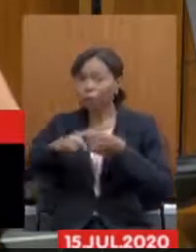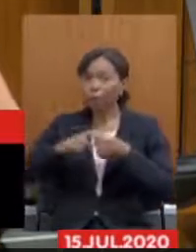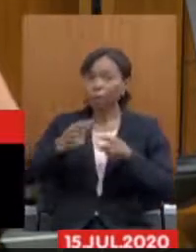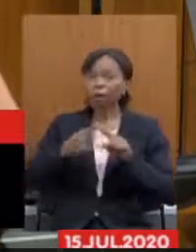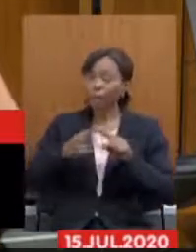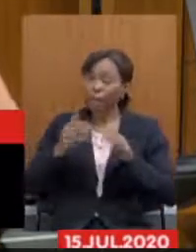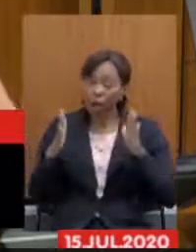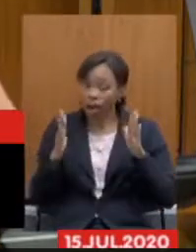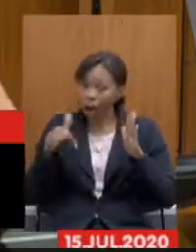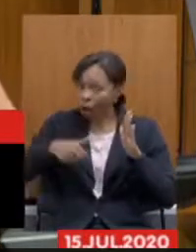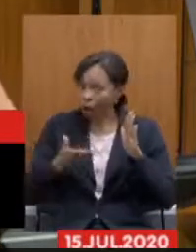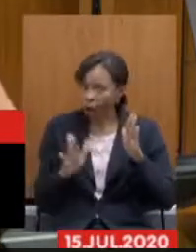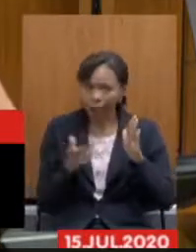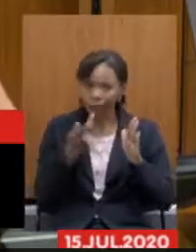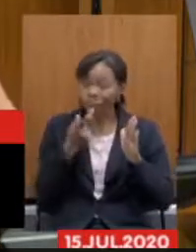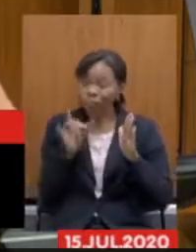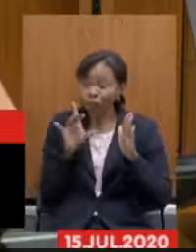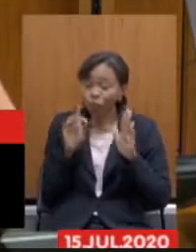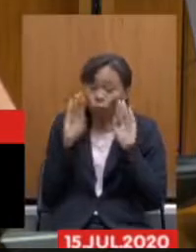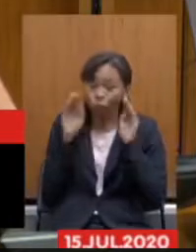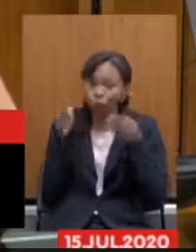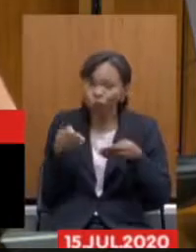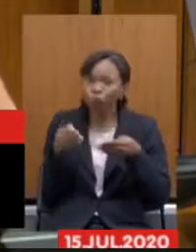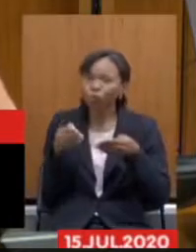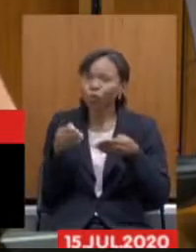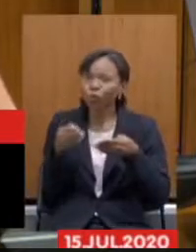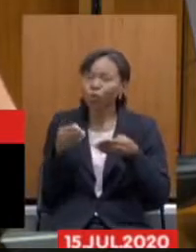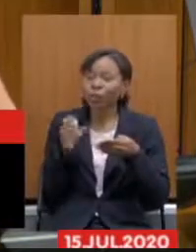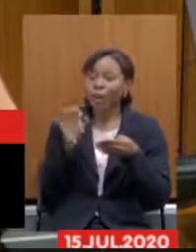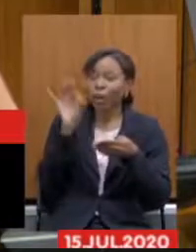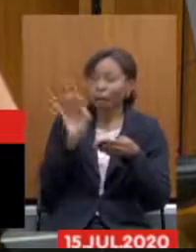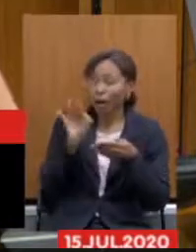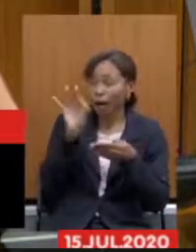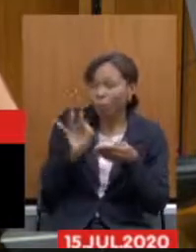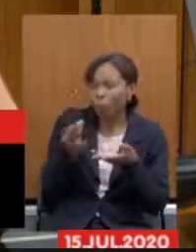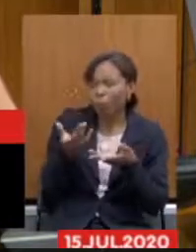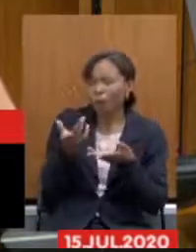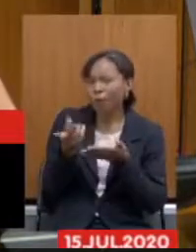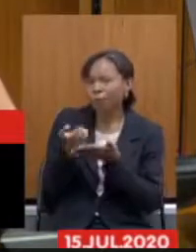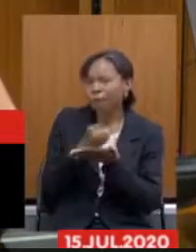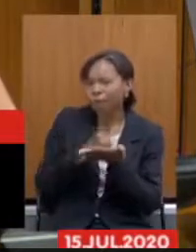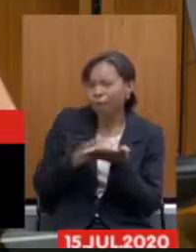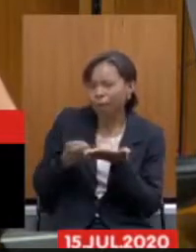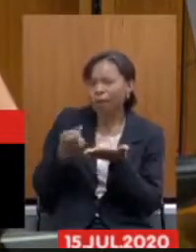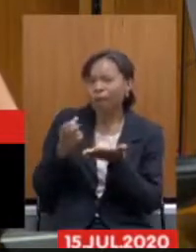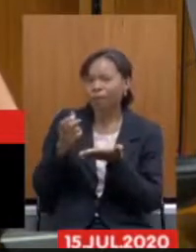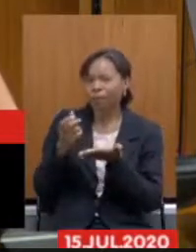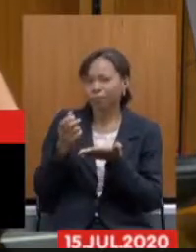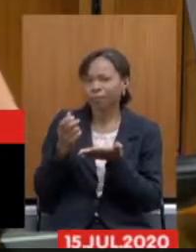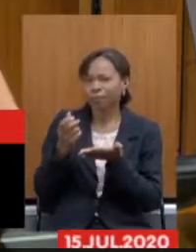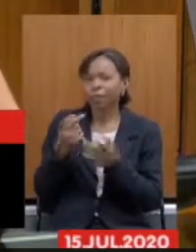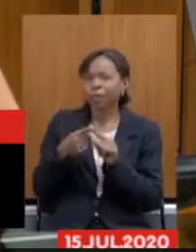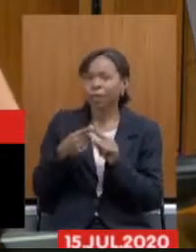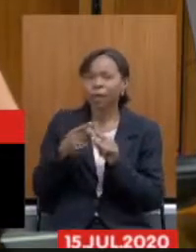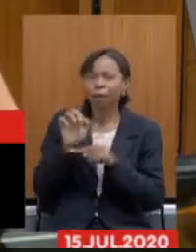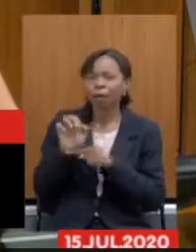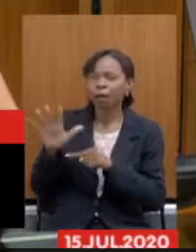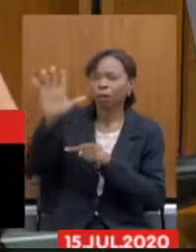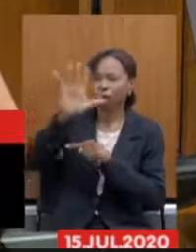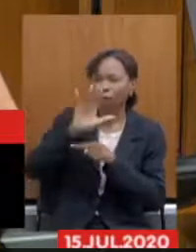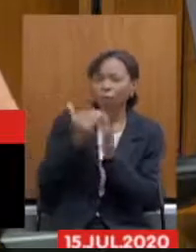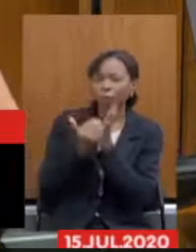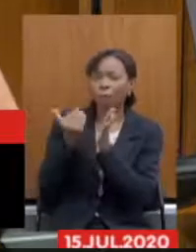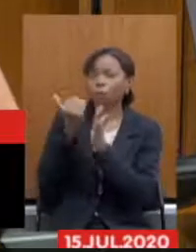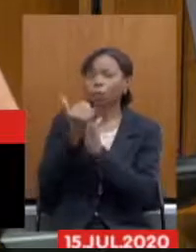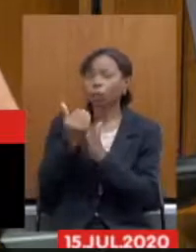deveria falar nada além de alíquota conforme os outros boa parte dos estados fizeram aumentando apenas a alíquota e não aumentaram